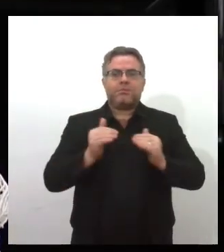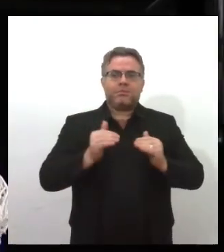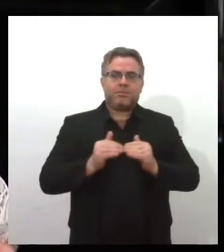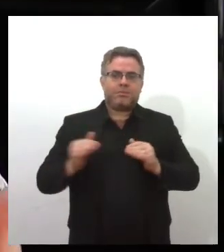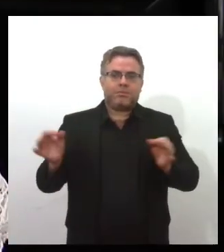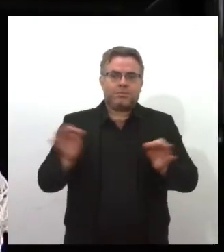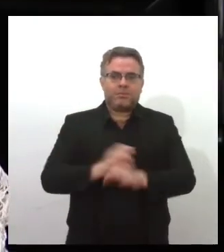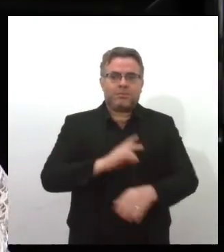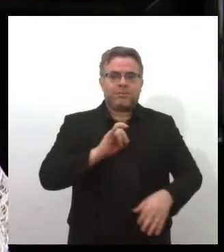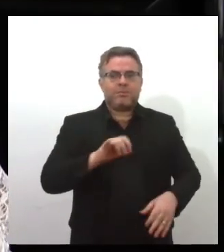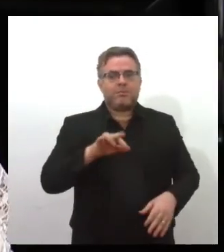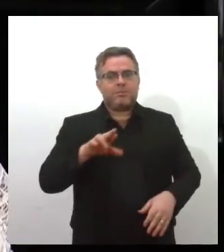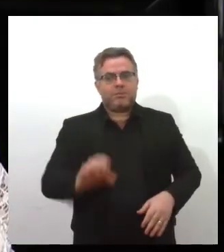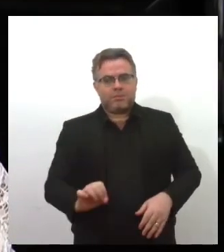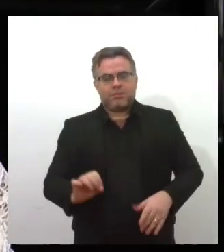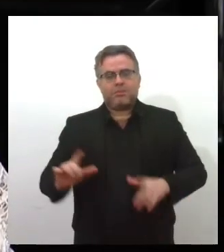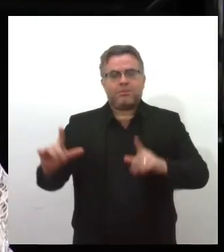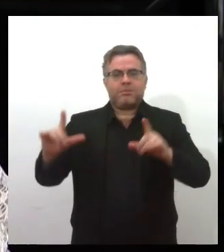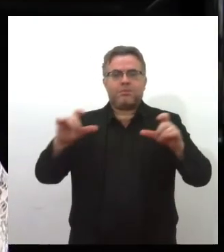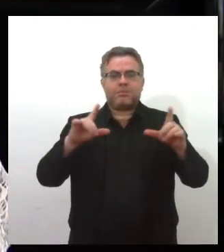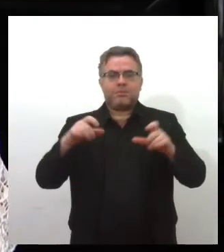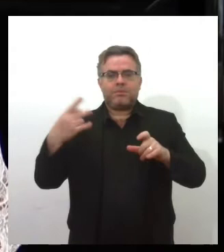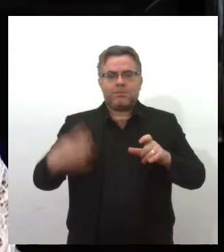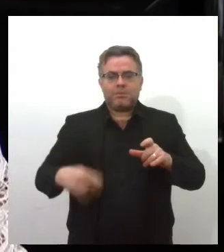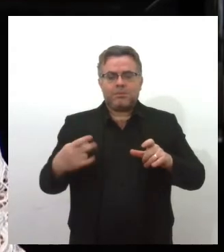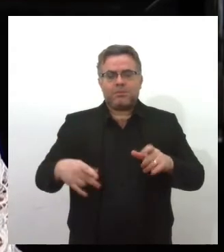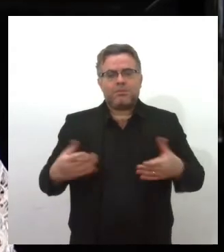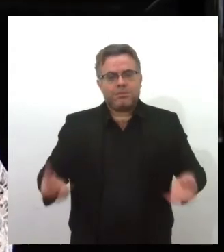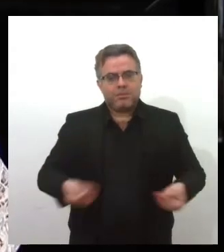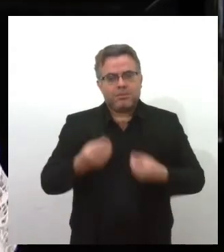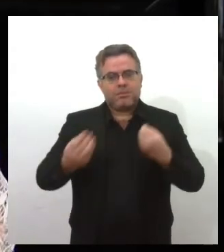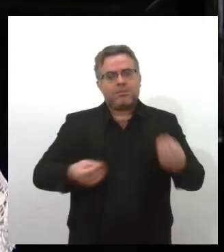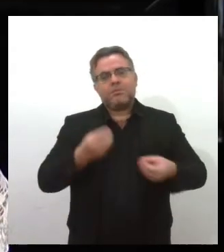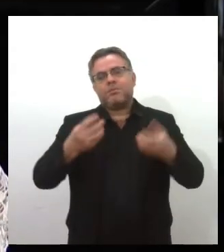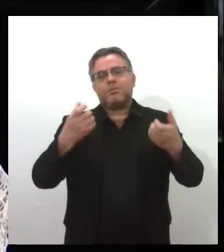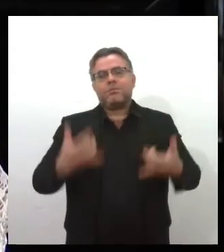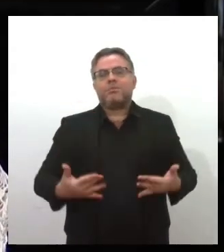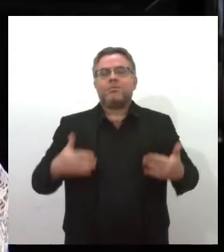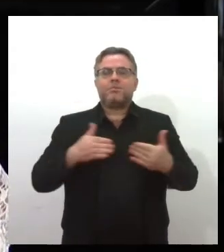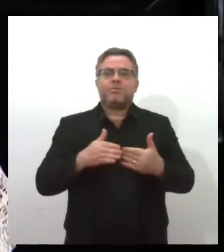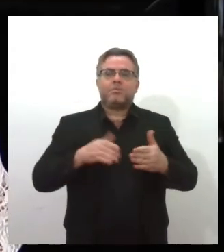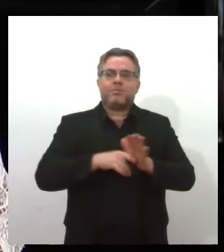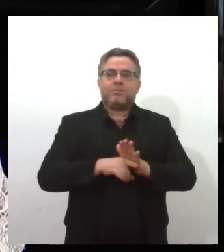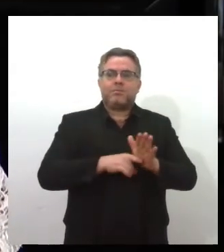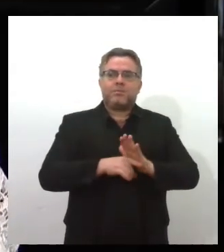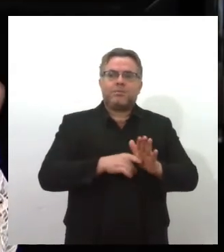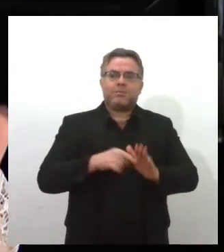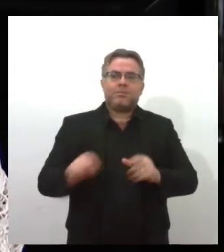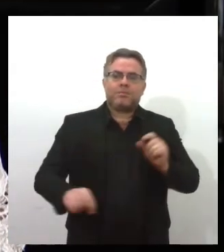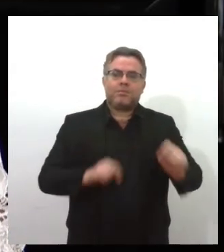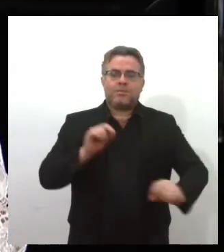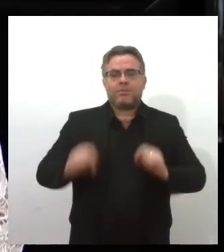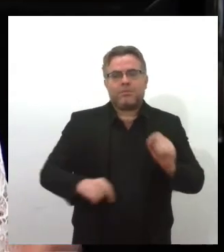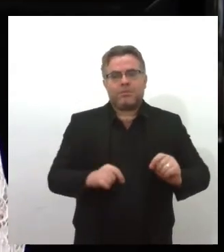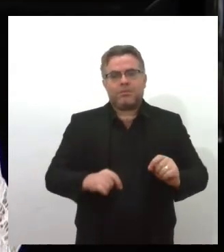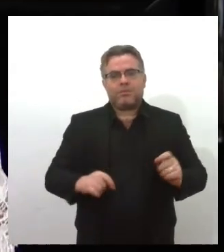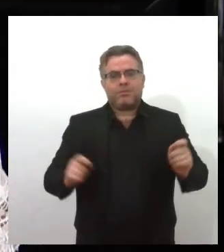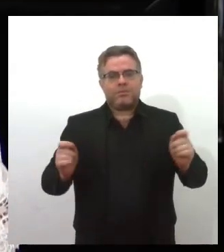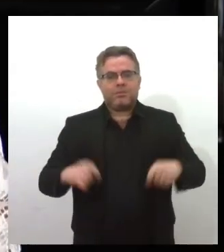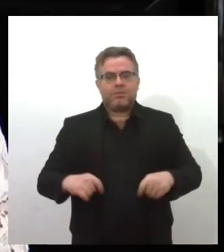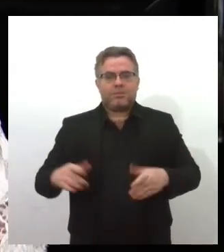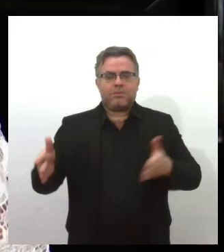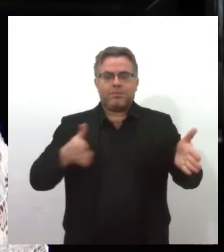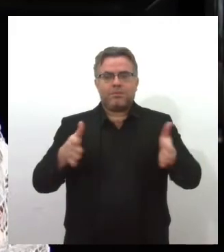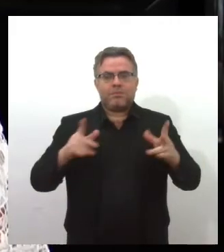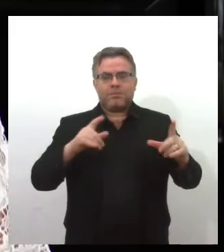de Andrade, que foi um grande fotógrafo que atuou em Sergipe, ele não entrou, entrou como pesquisador, porque o período que ele